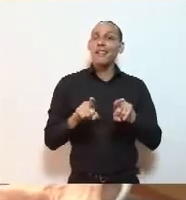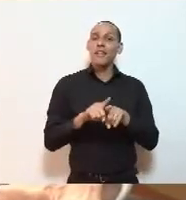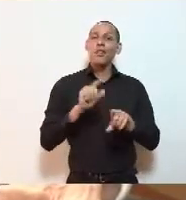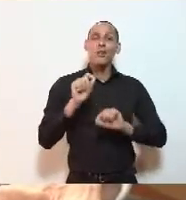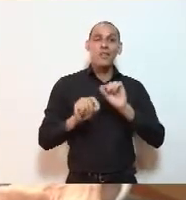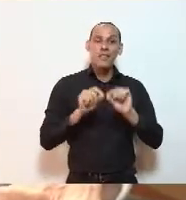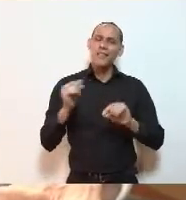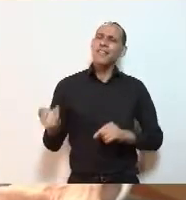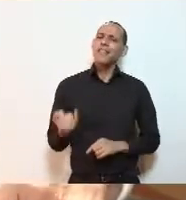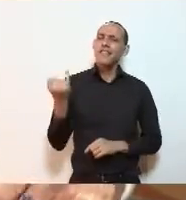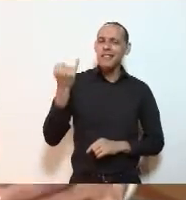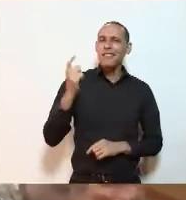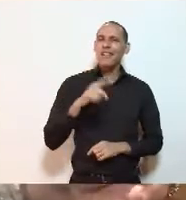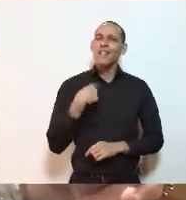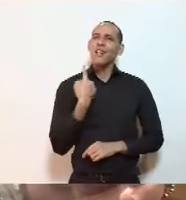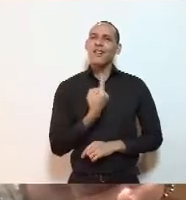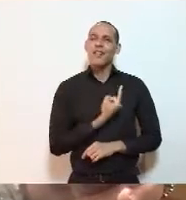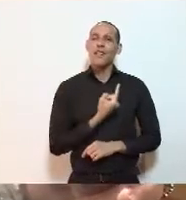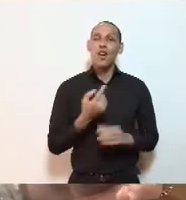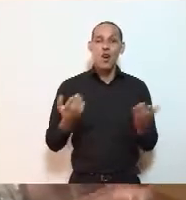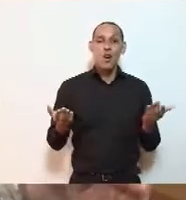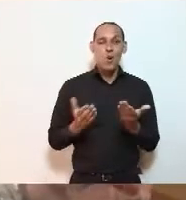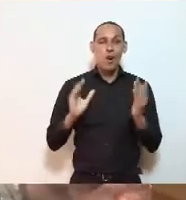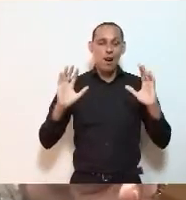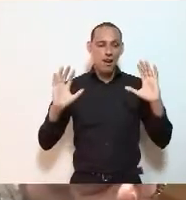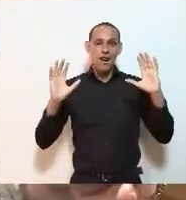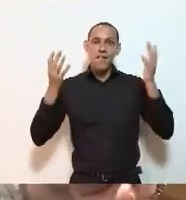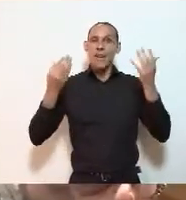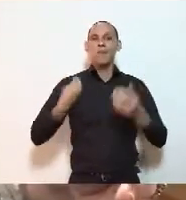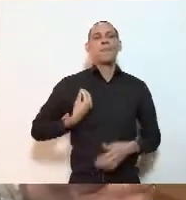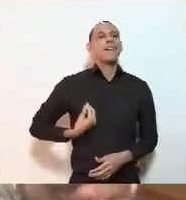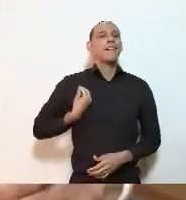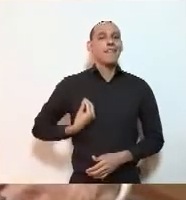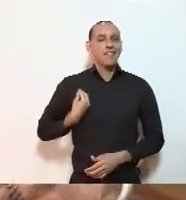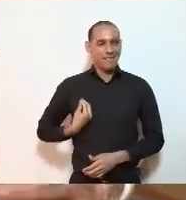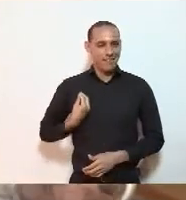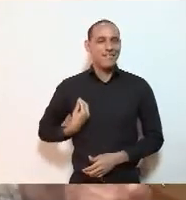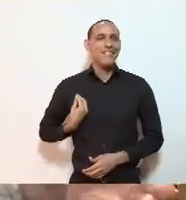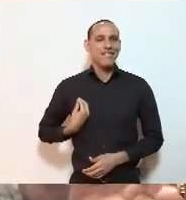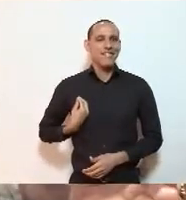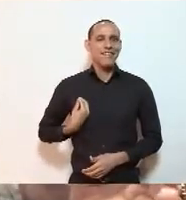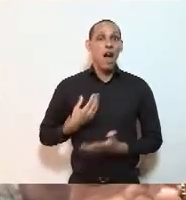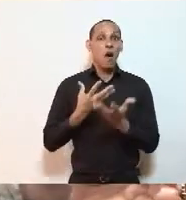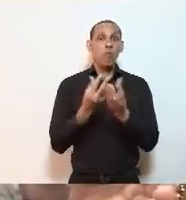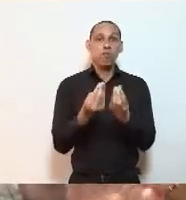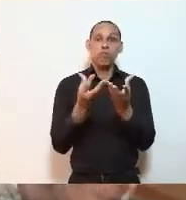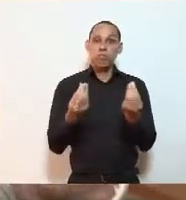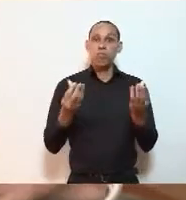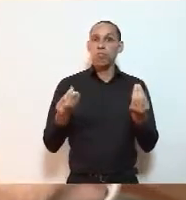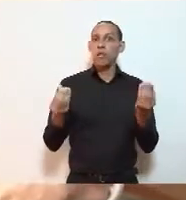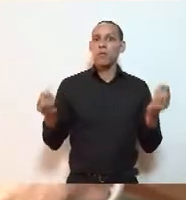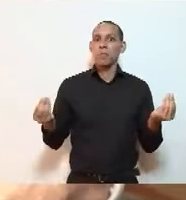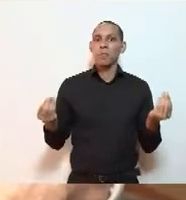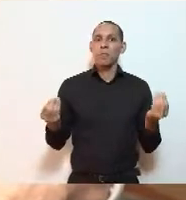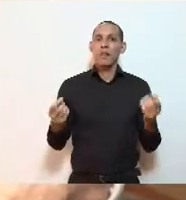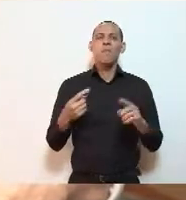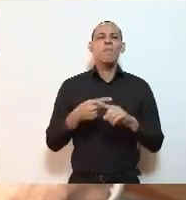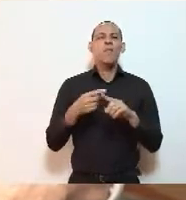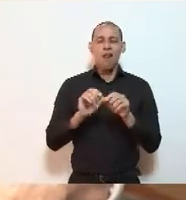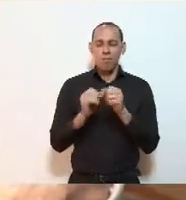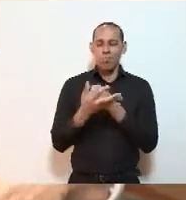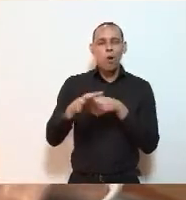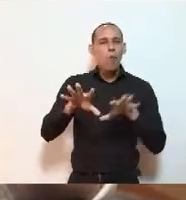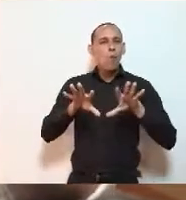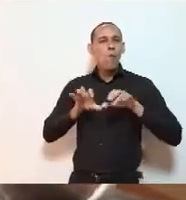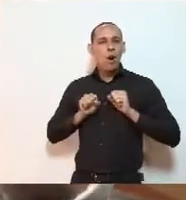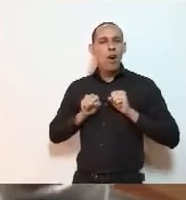importância de estarmos num evento presencial, ainda que muitos colegas, por terem contraído o